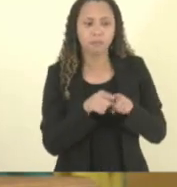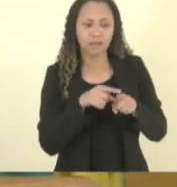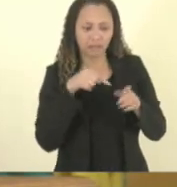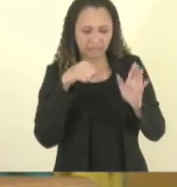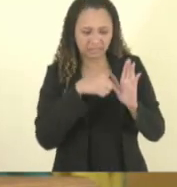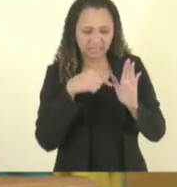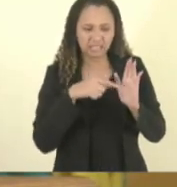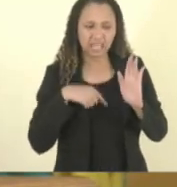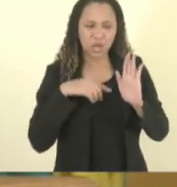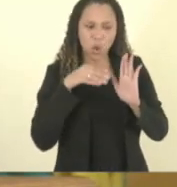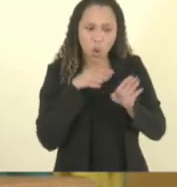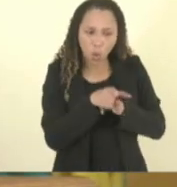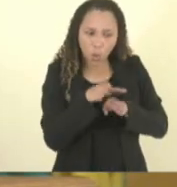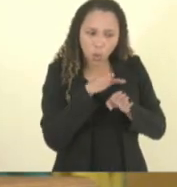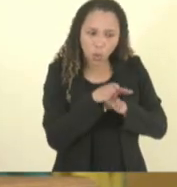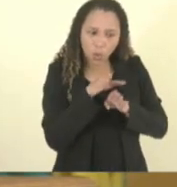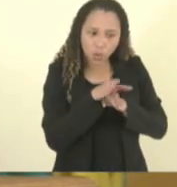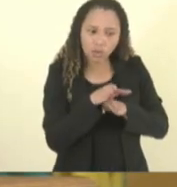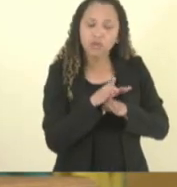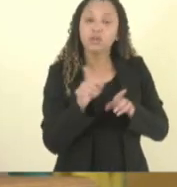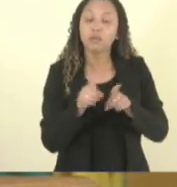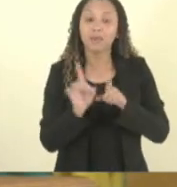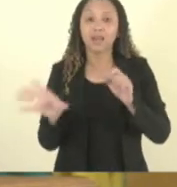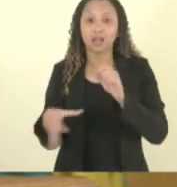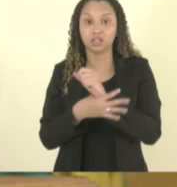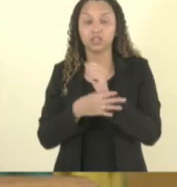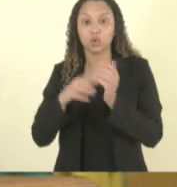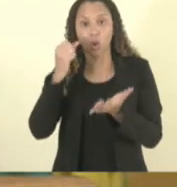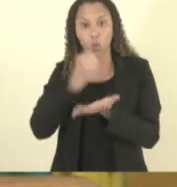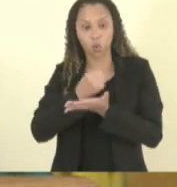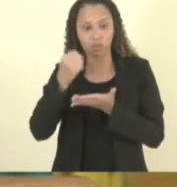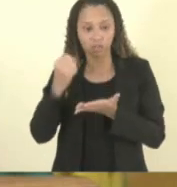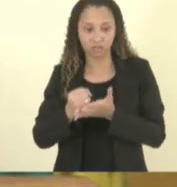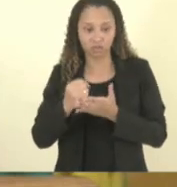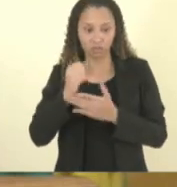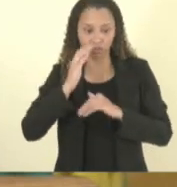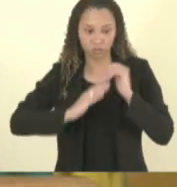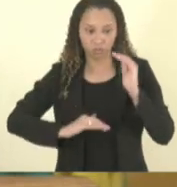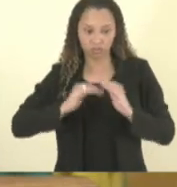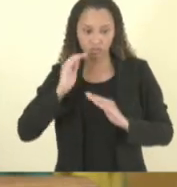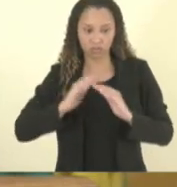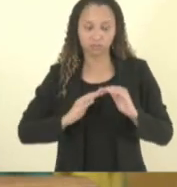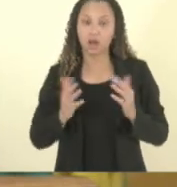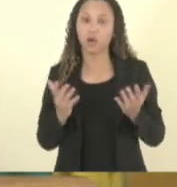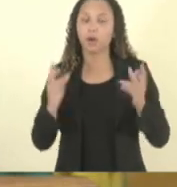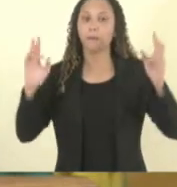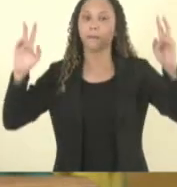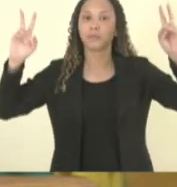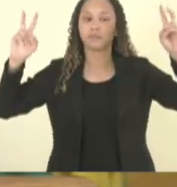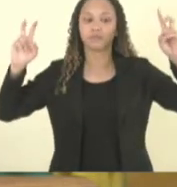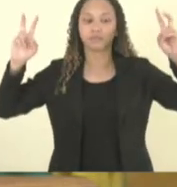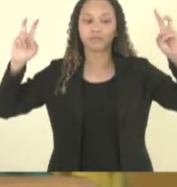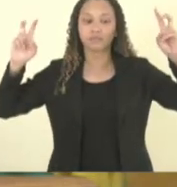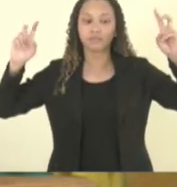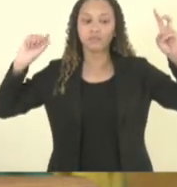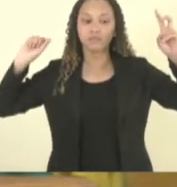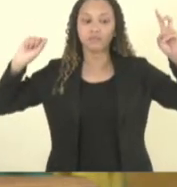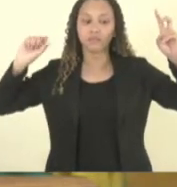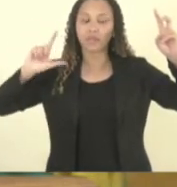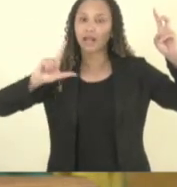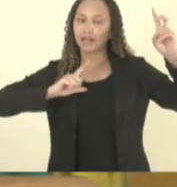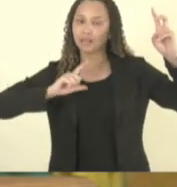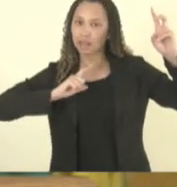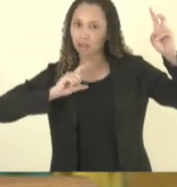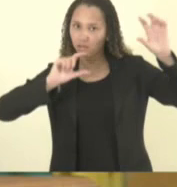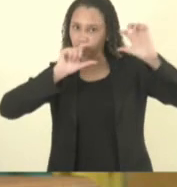e garantido a contratação desses profissionais agora vou abrir um aspas existe uma questão que foge a